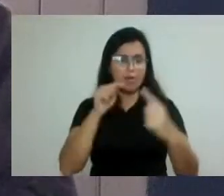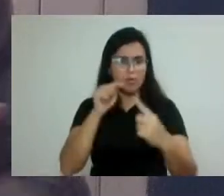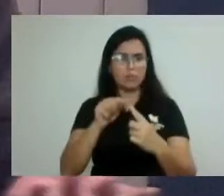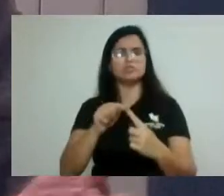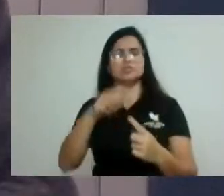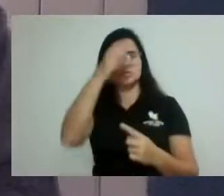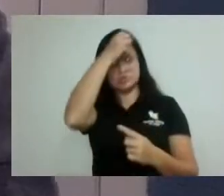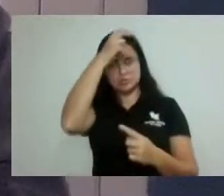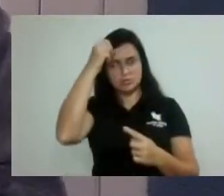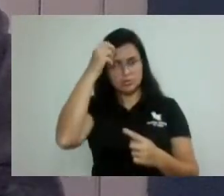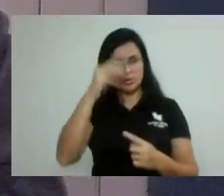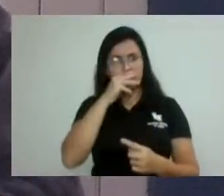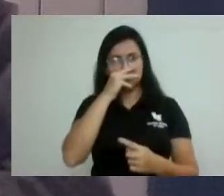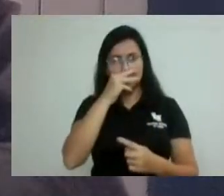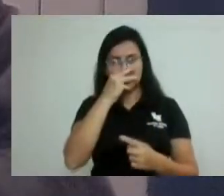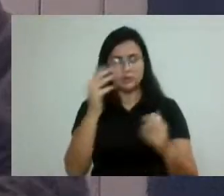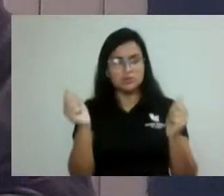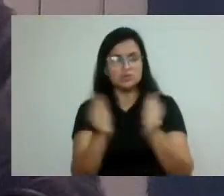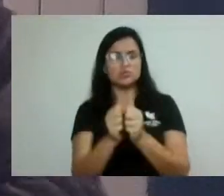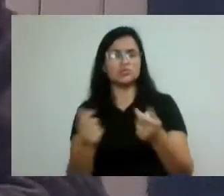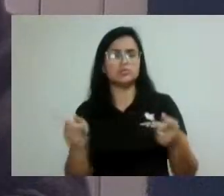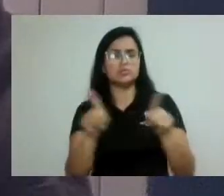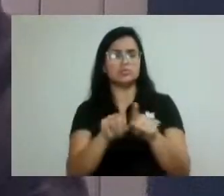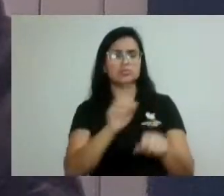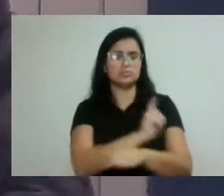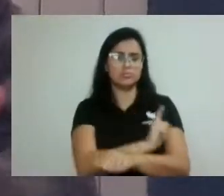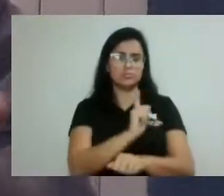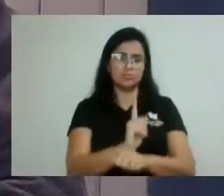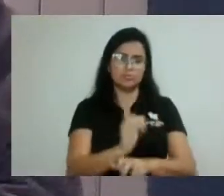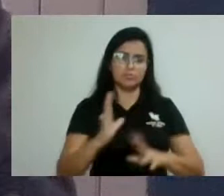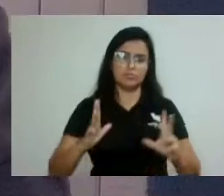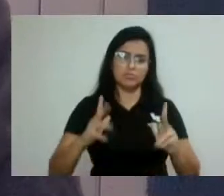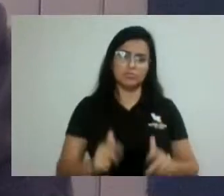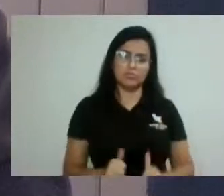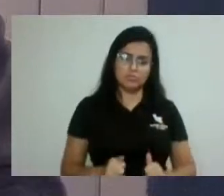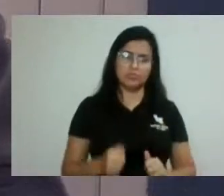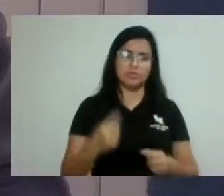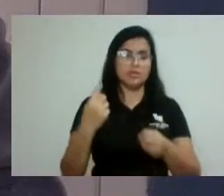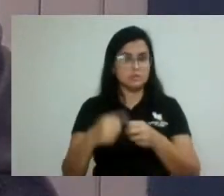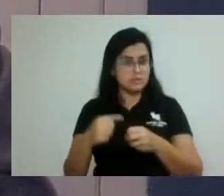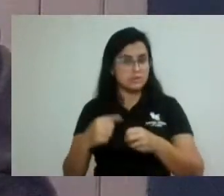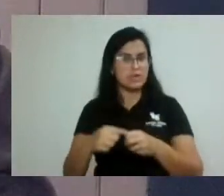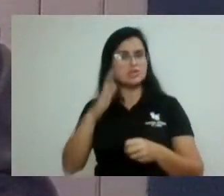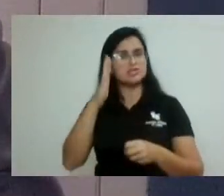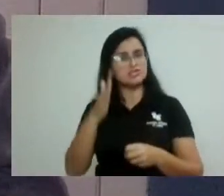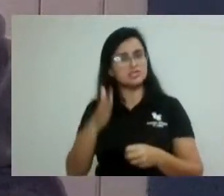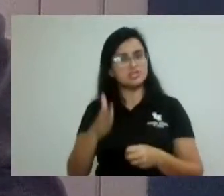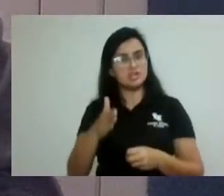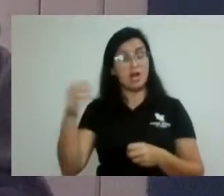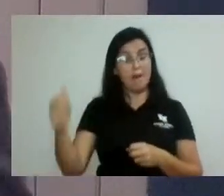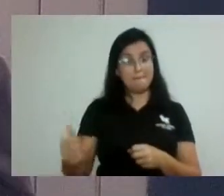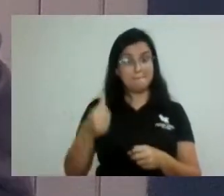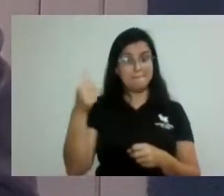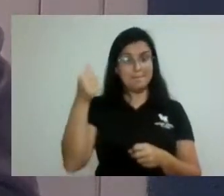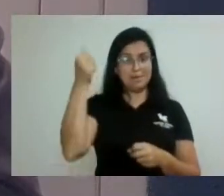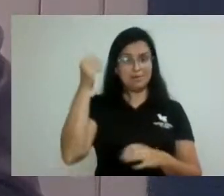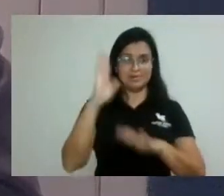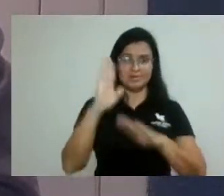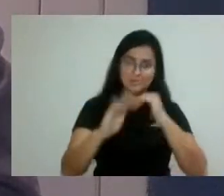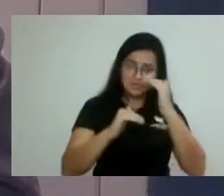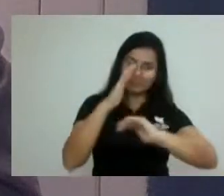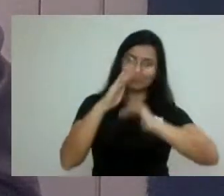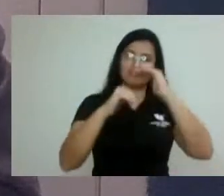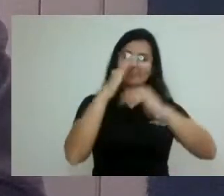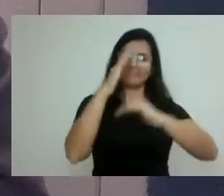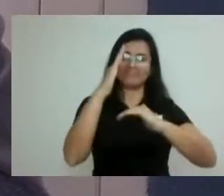DENURB, e que, necessariamente, a cidade já está tendo outra cara e, necessariamente, é preciso fazer isso. Então, nós temos que cuidar aí